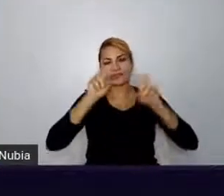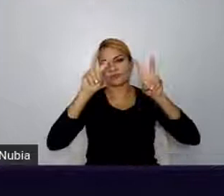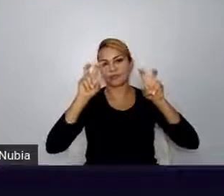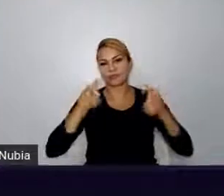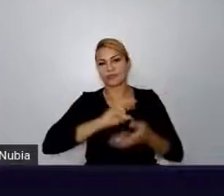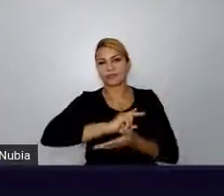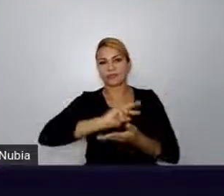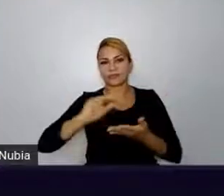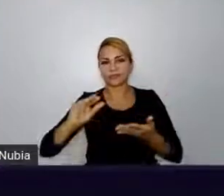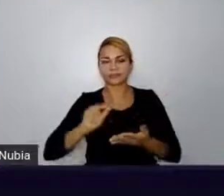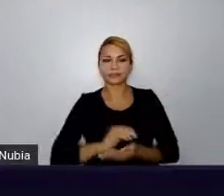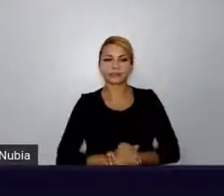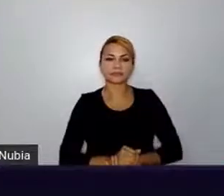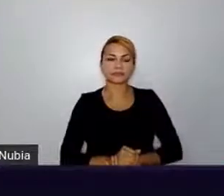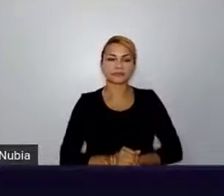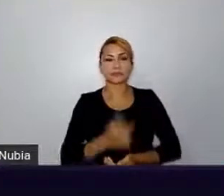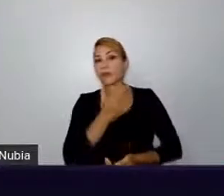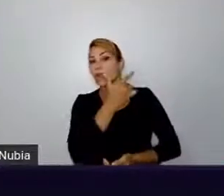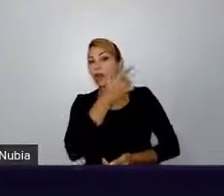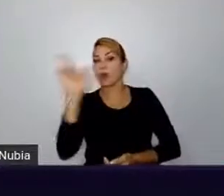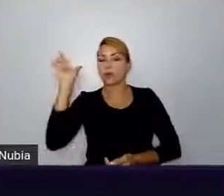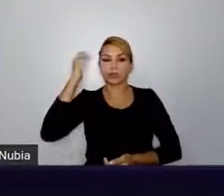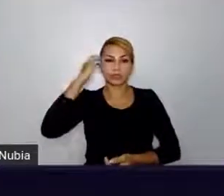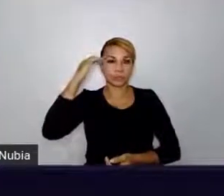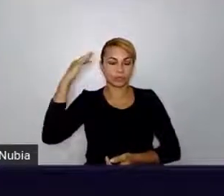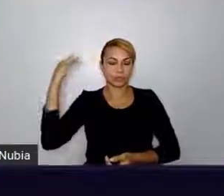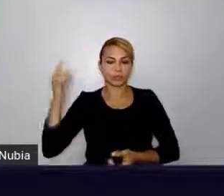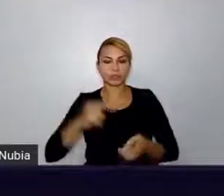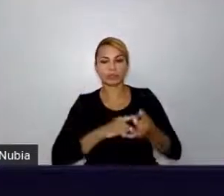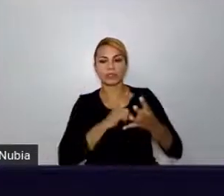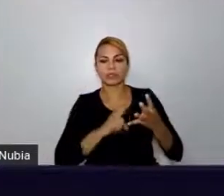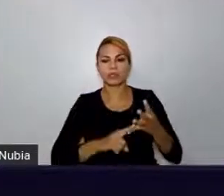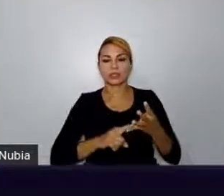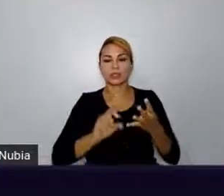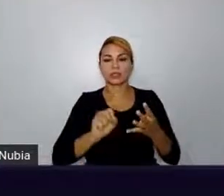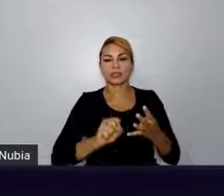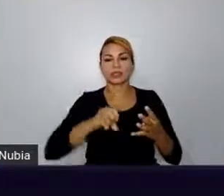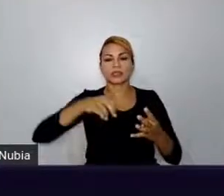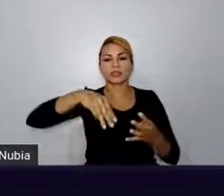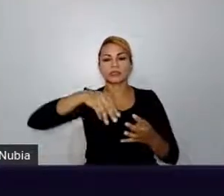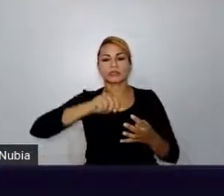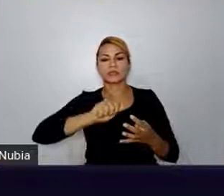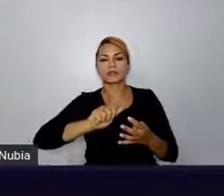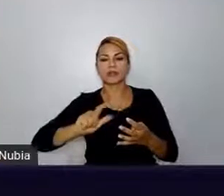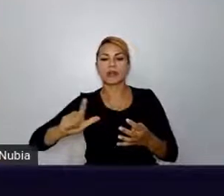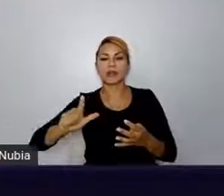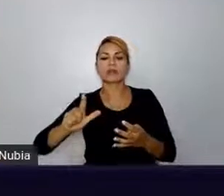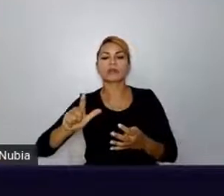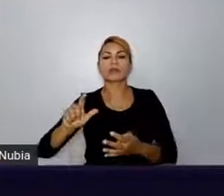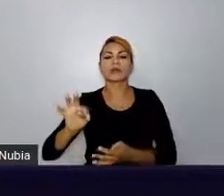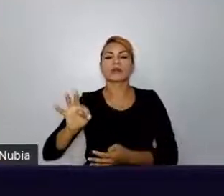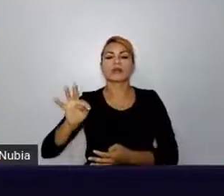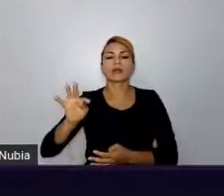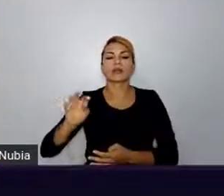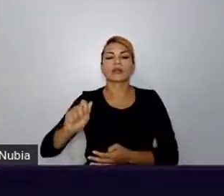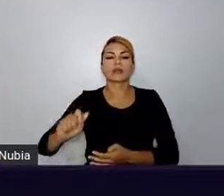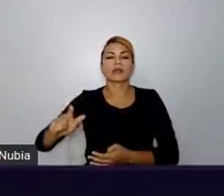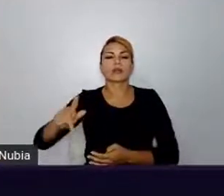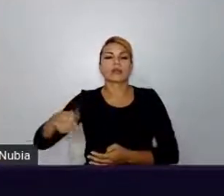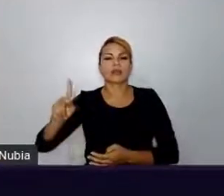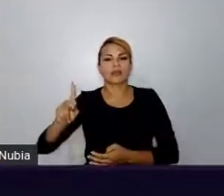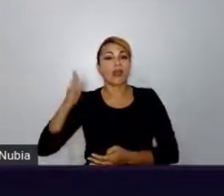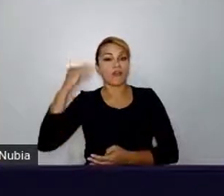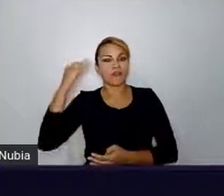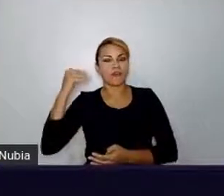Bom, uma outra teoria é o small talk, o famoso jogar a conversa fora. Para a gente se conectar,